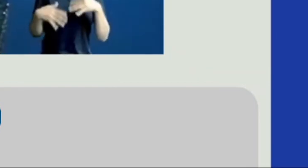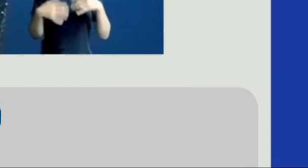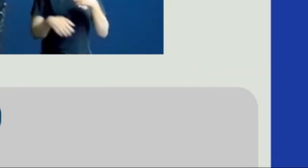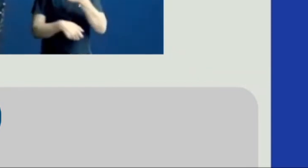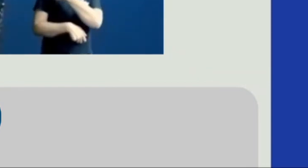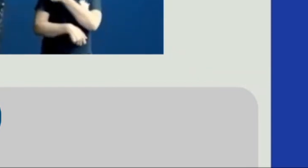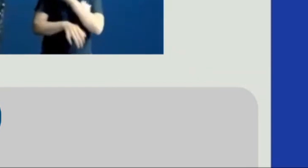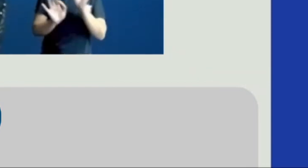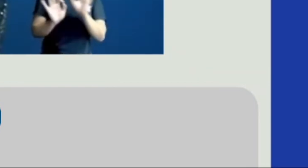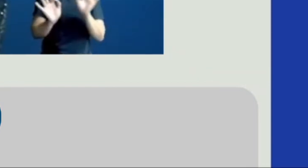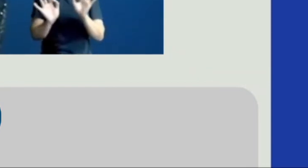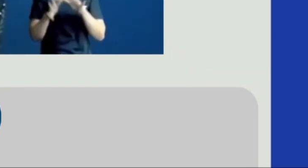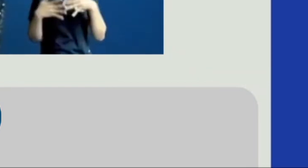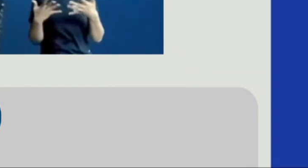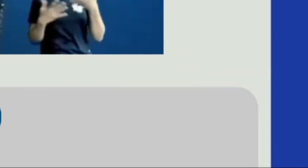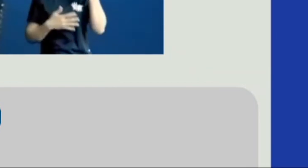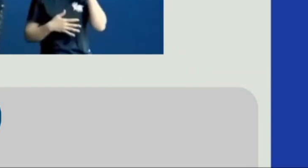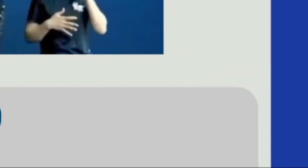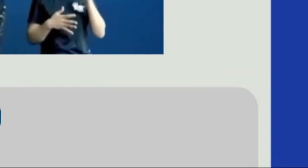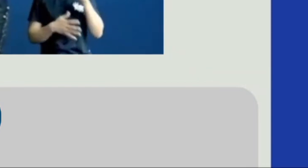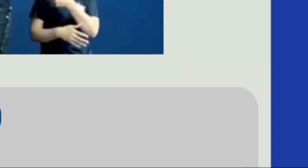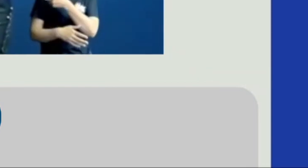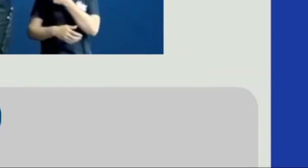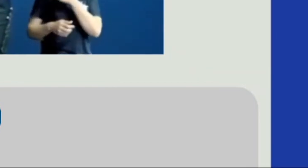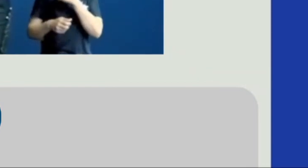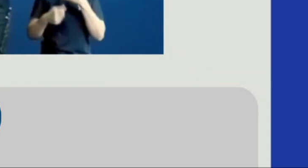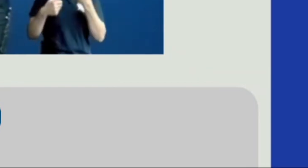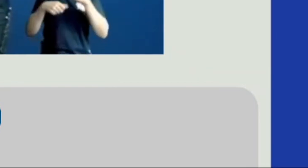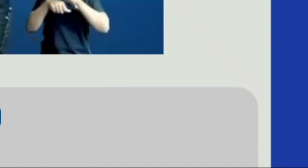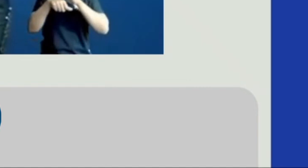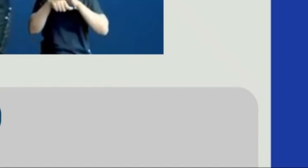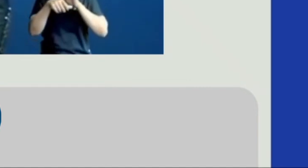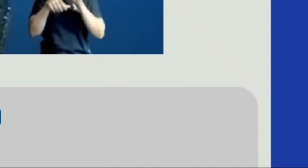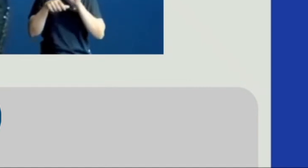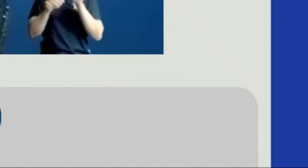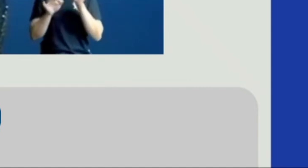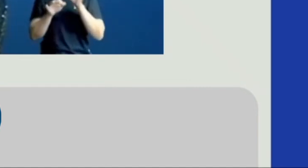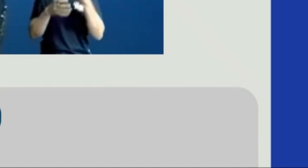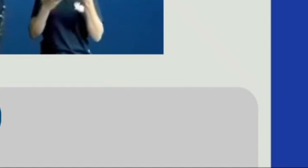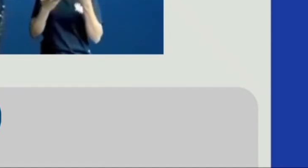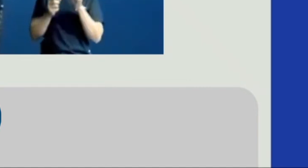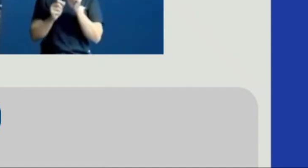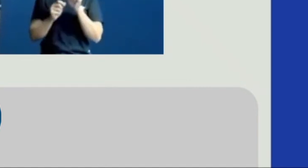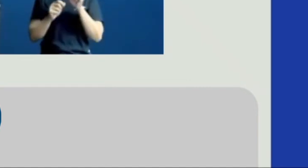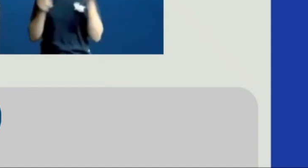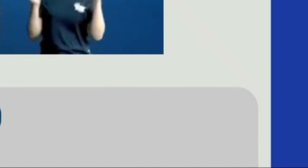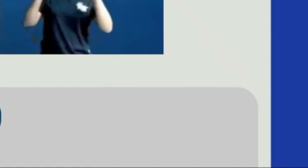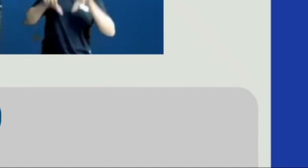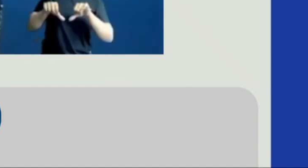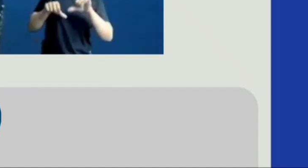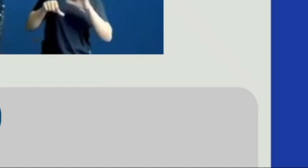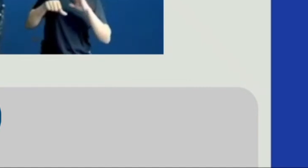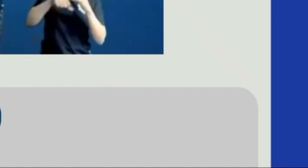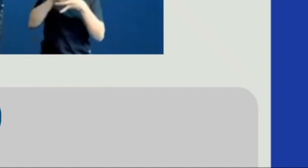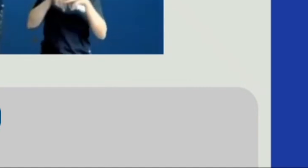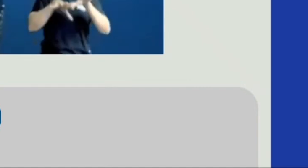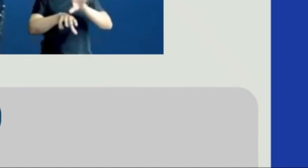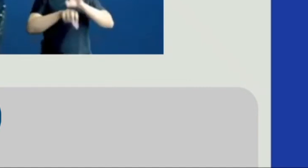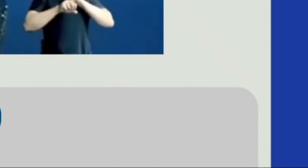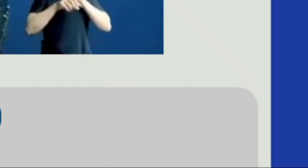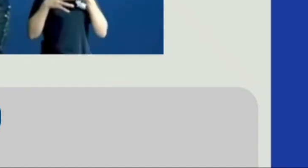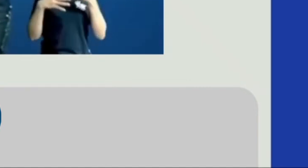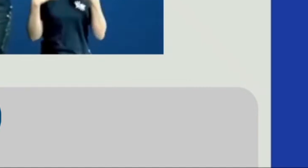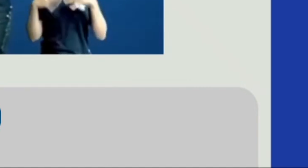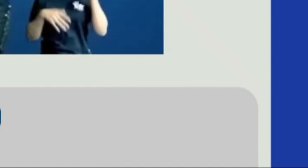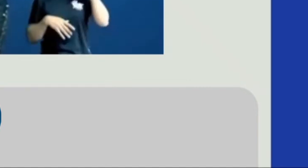E tem muita gente frouxa com medo da reação. Não sabe que é o efeito da imunização. Pior